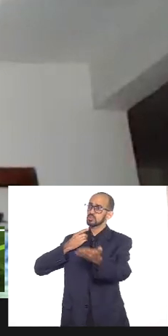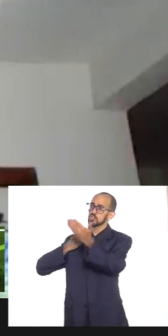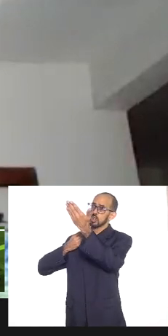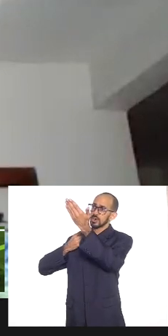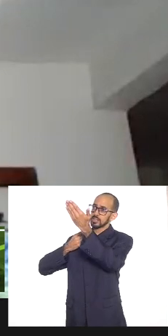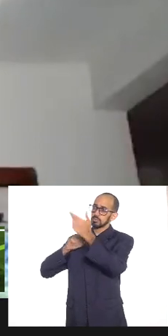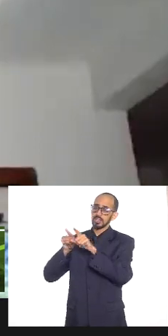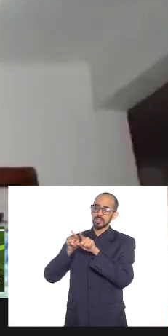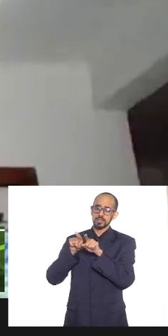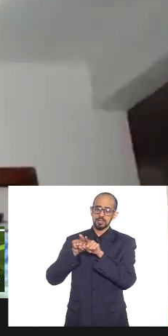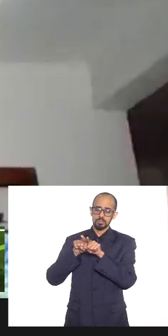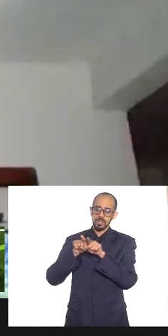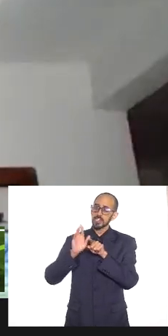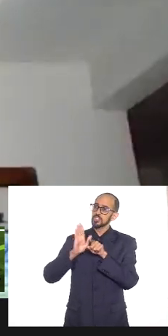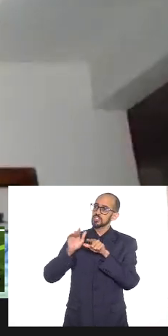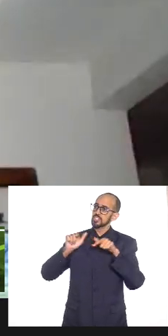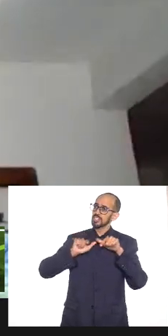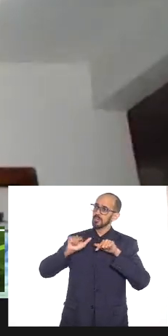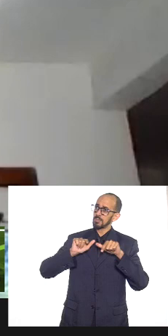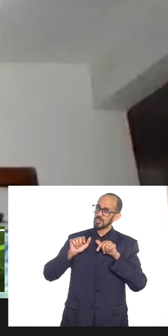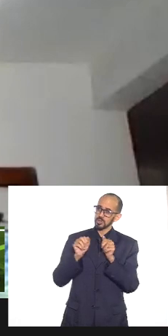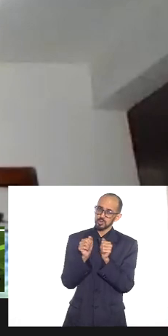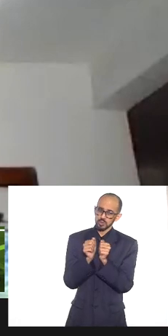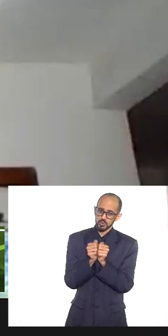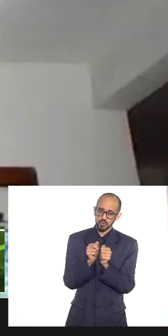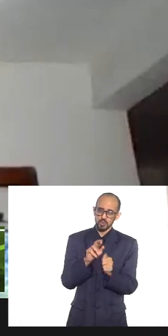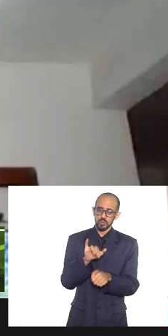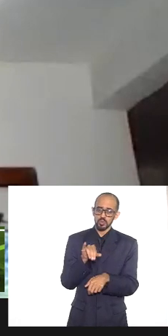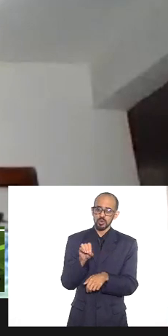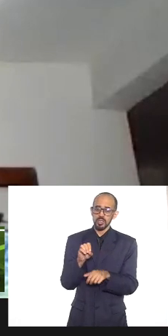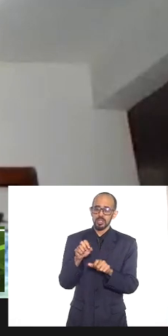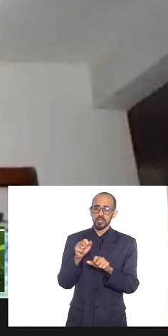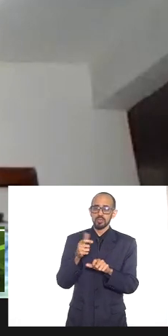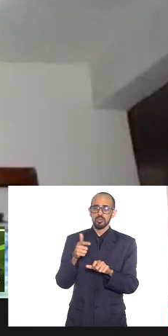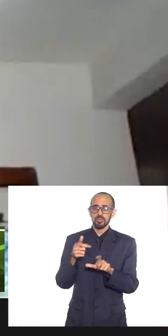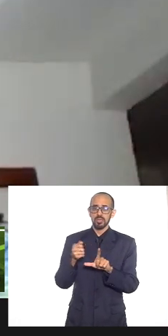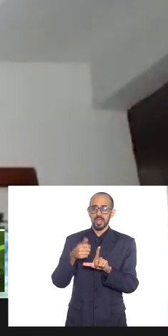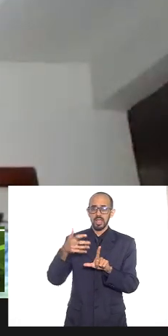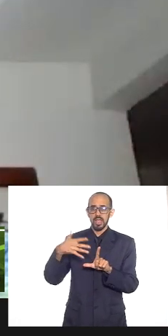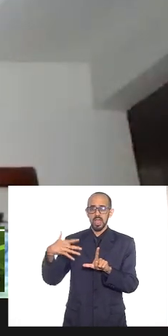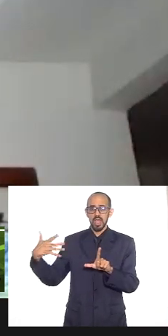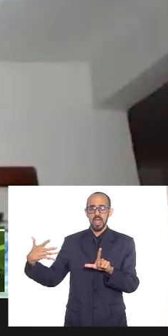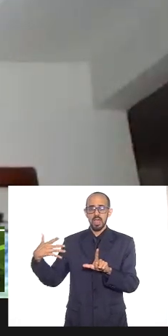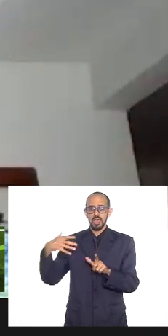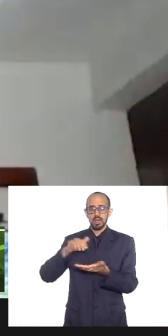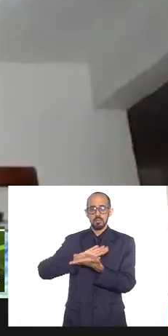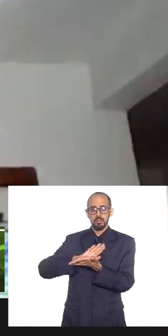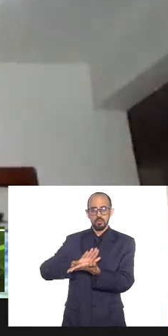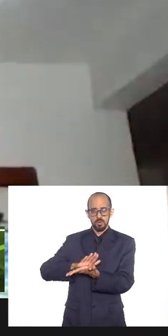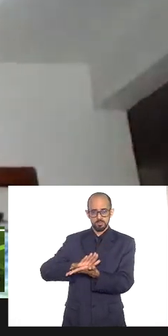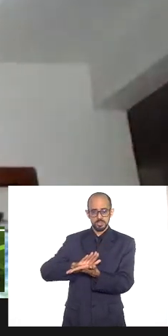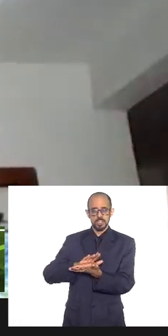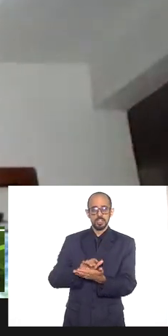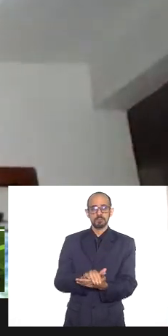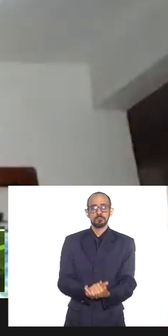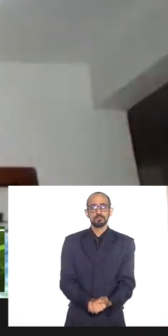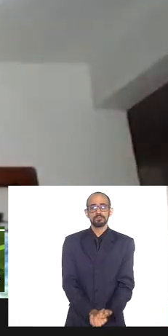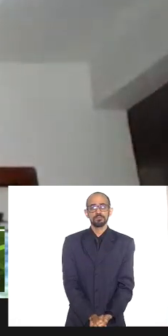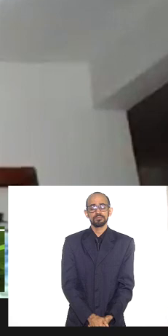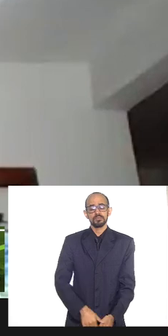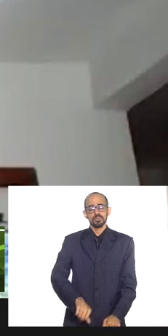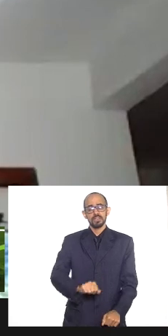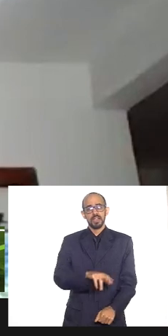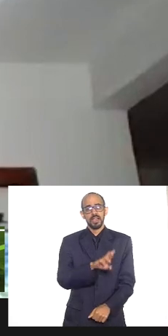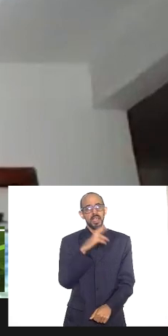já trabalhamos juntos no Rio sem homofobia com Cláudio Nascimento Renata Souza